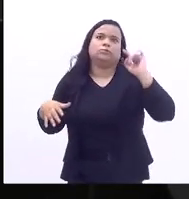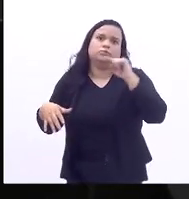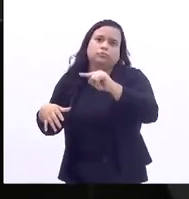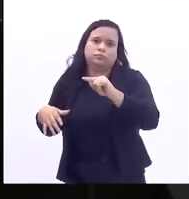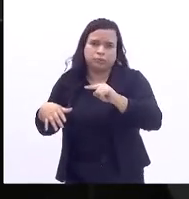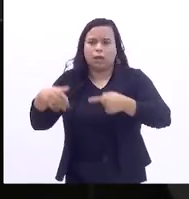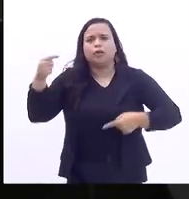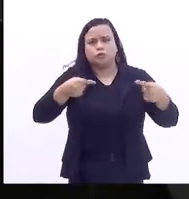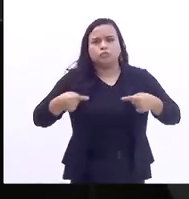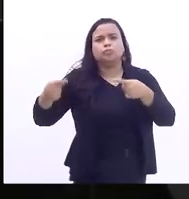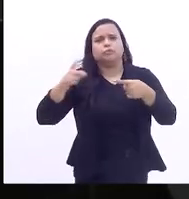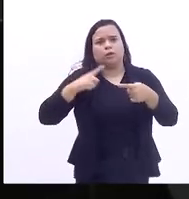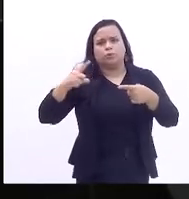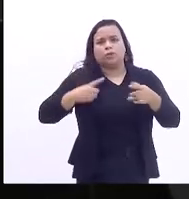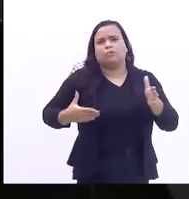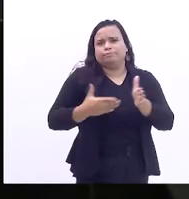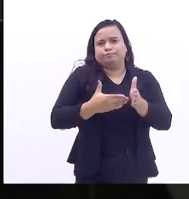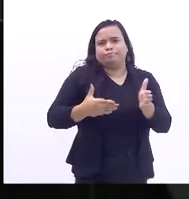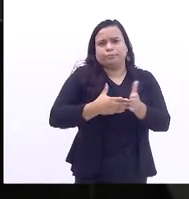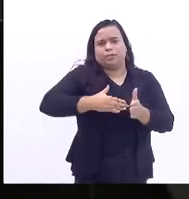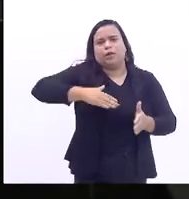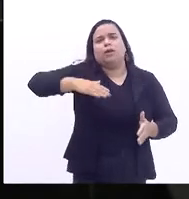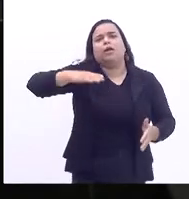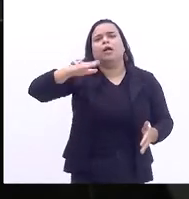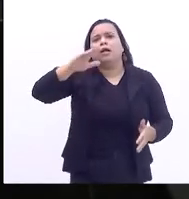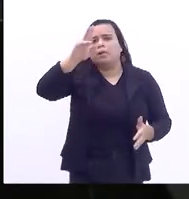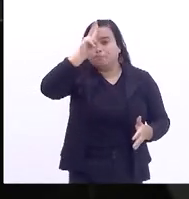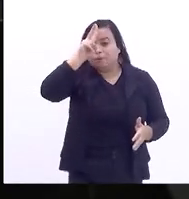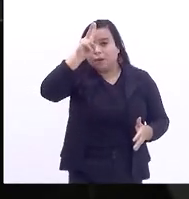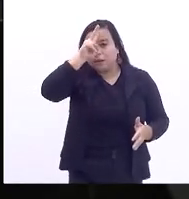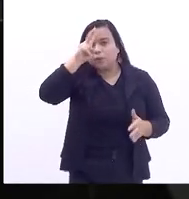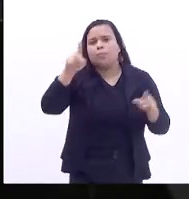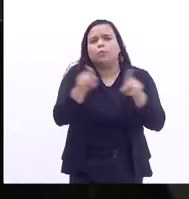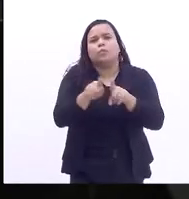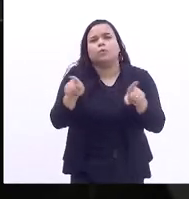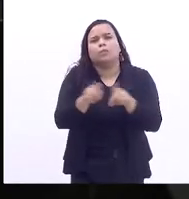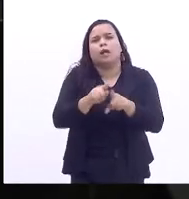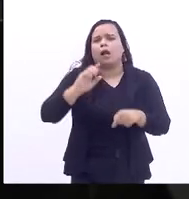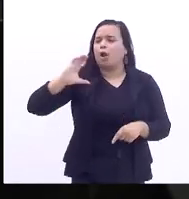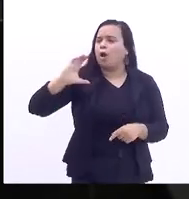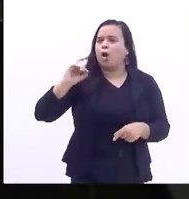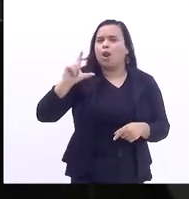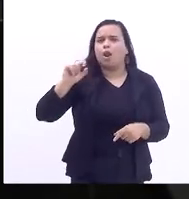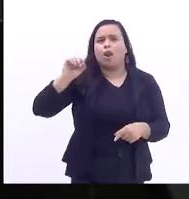discussão, que faz fronteira com o Peru e faz fronteira com a Colômbia.